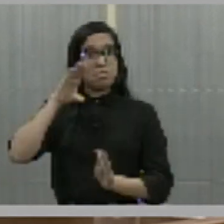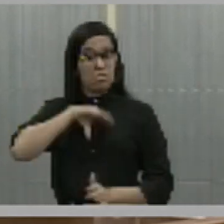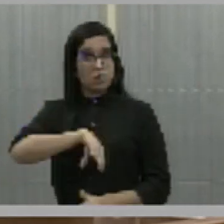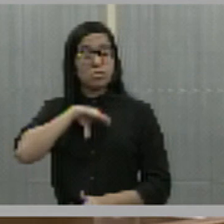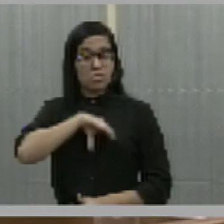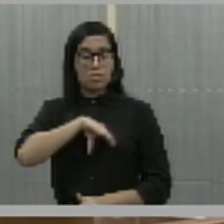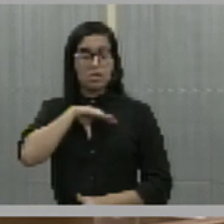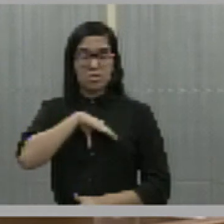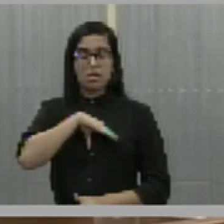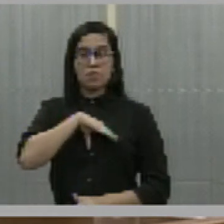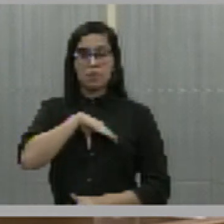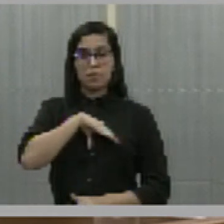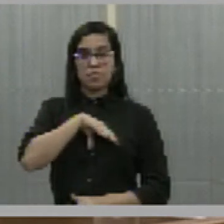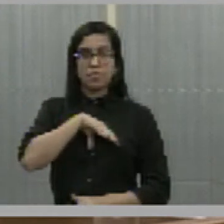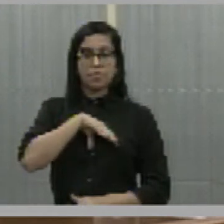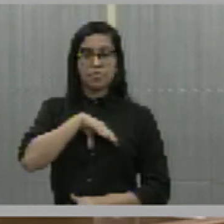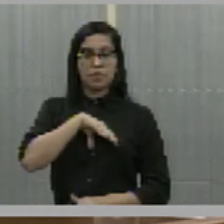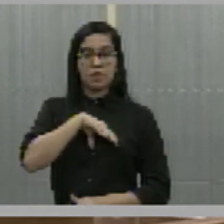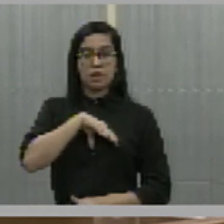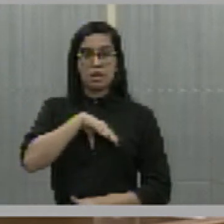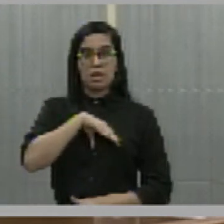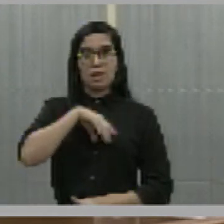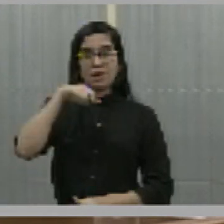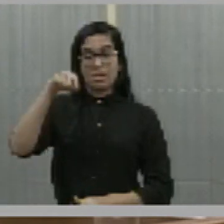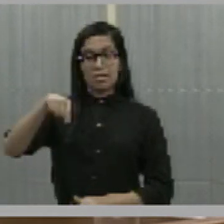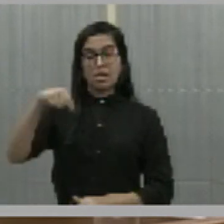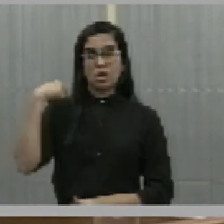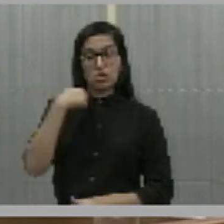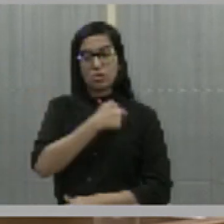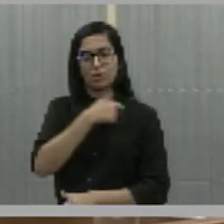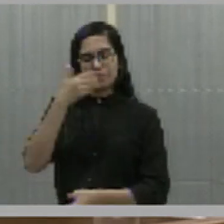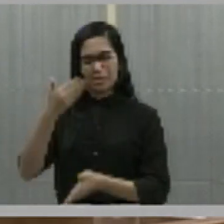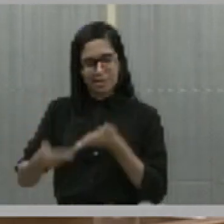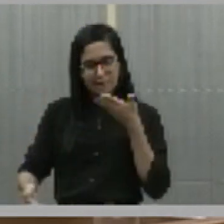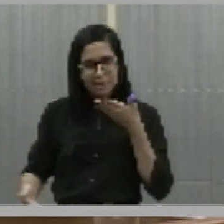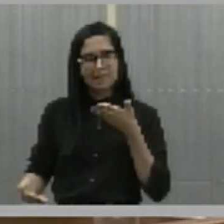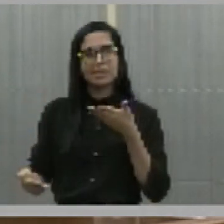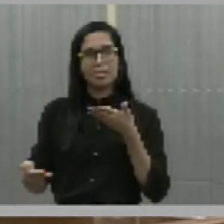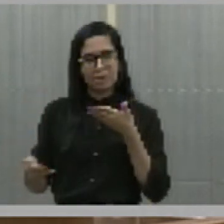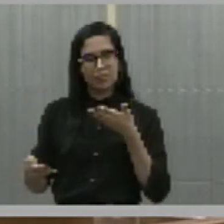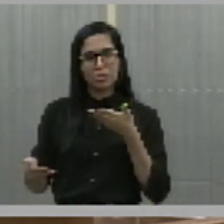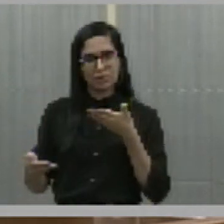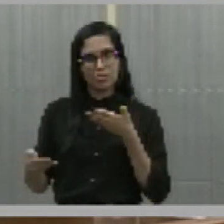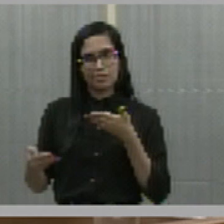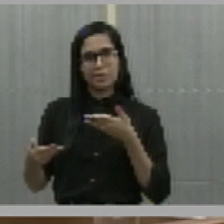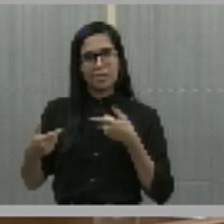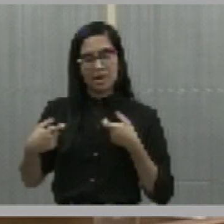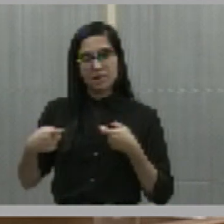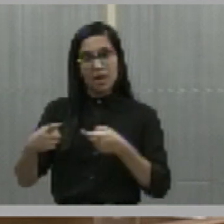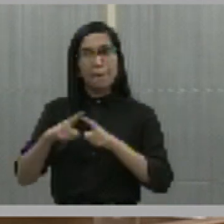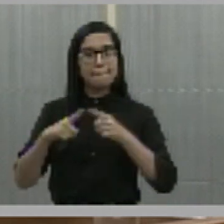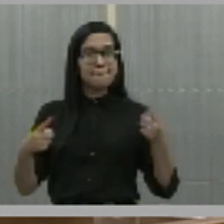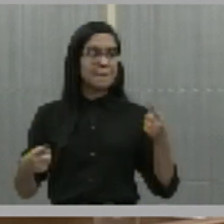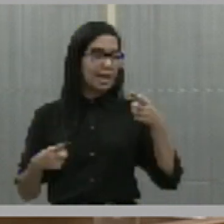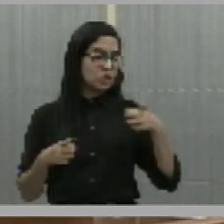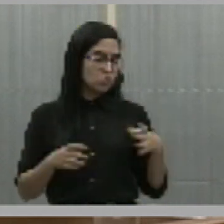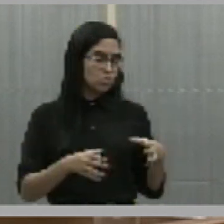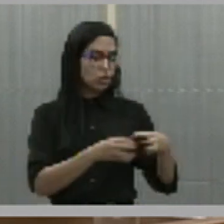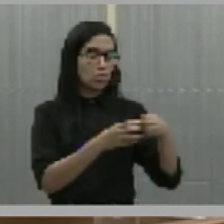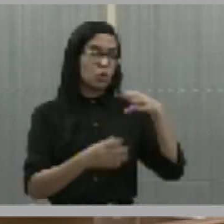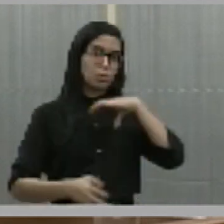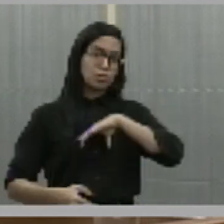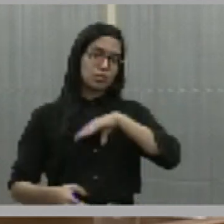foi a Batalha do Genipapo, nós perdemos a batalha, mas enfraquecemos as forças da coroa portuguesa, Fidier